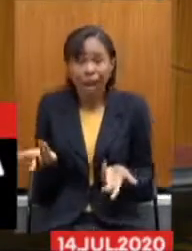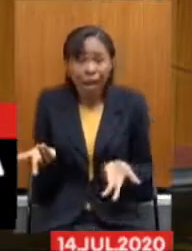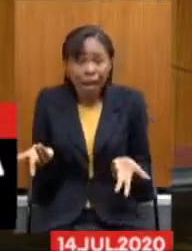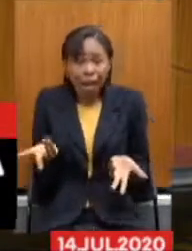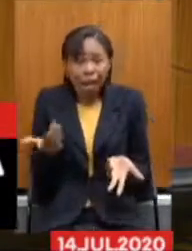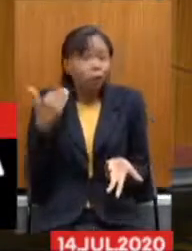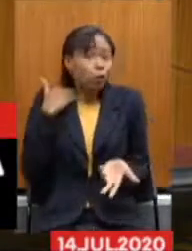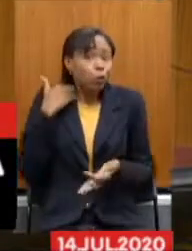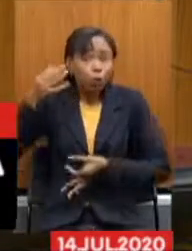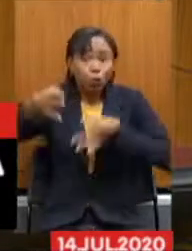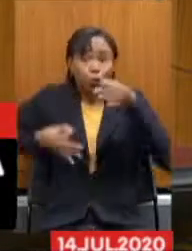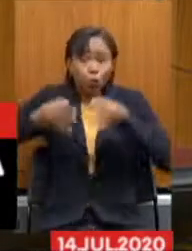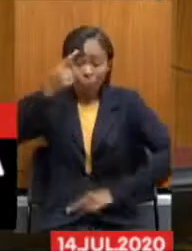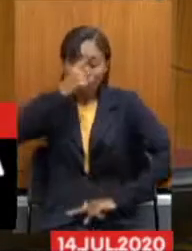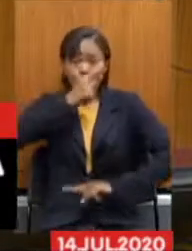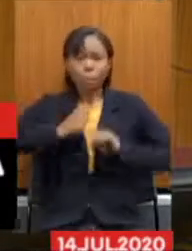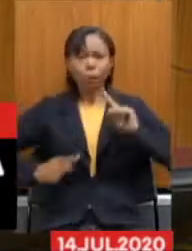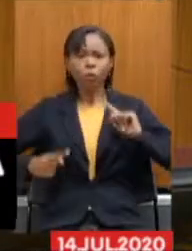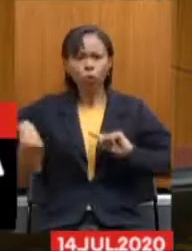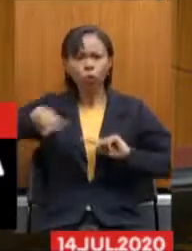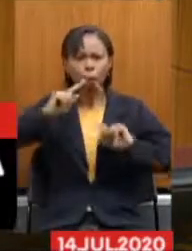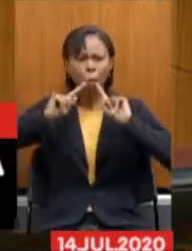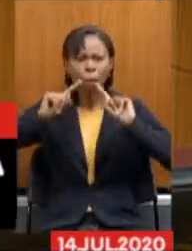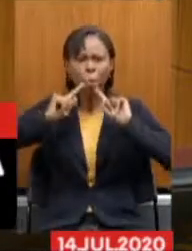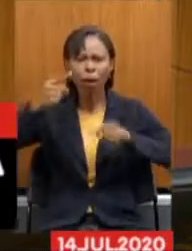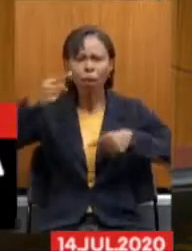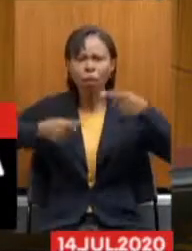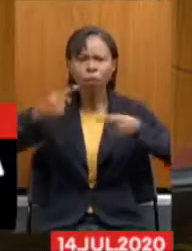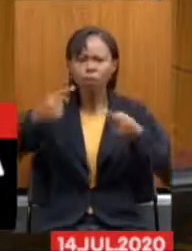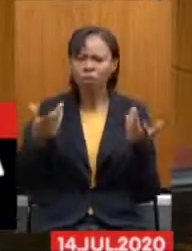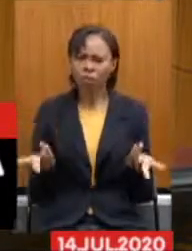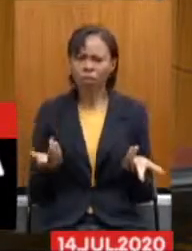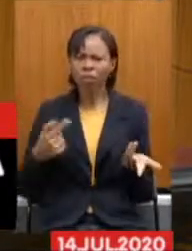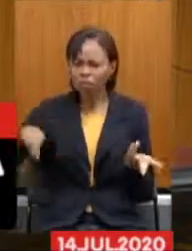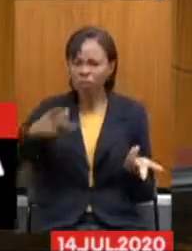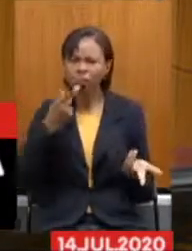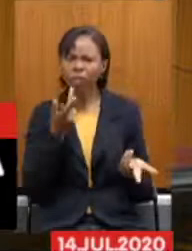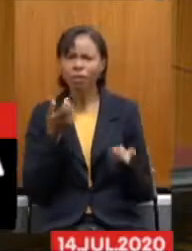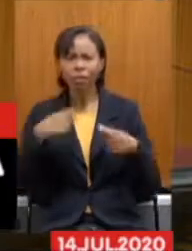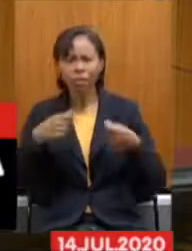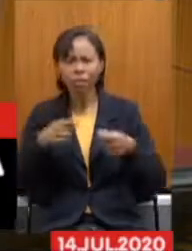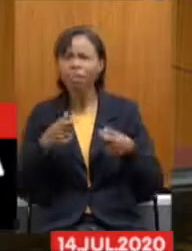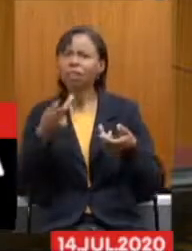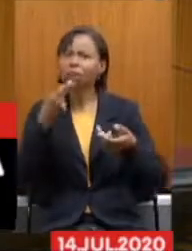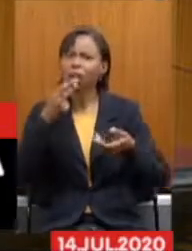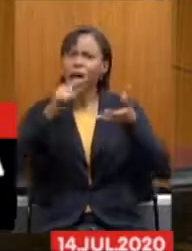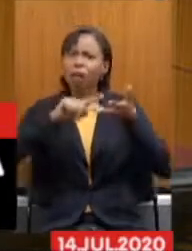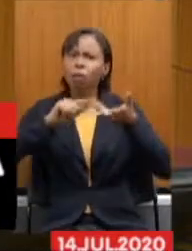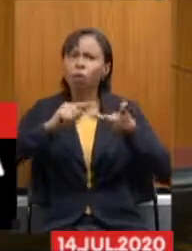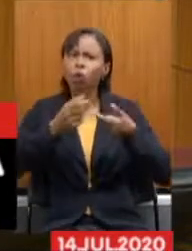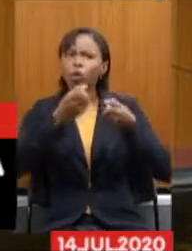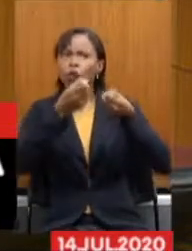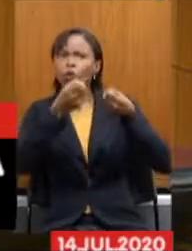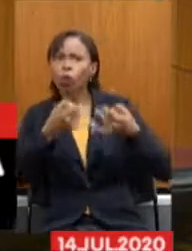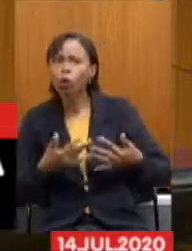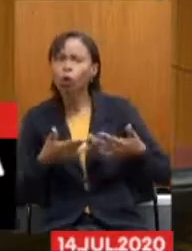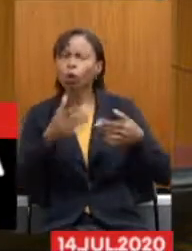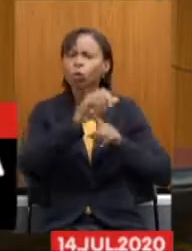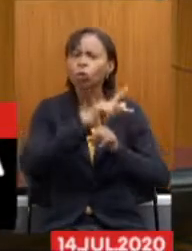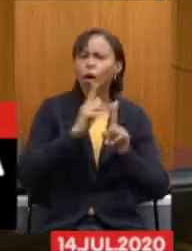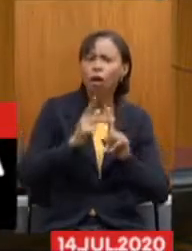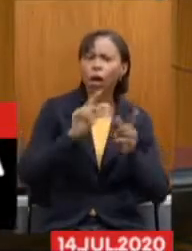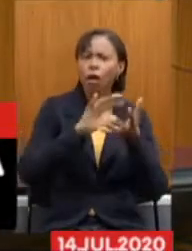proíbe de trazer essa discussão. Nós falamos que precisamos discutir também sobre a reforma. O juiz nos proibiu de discutir sobre a